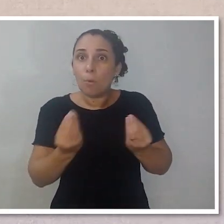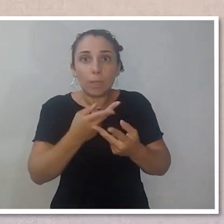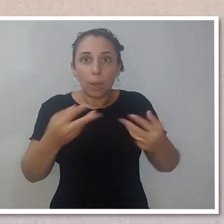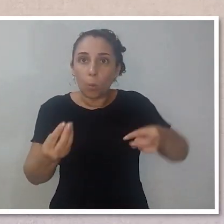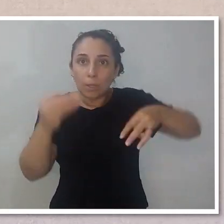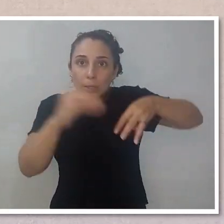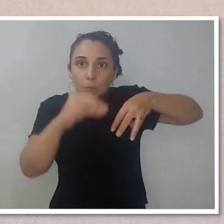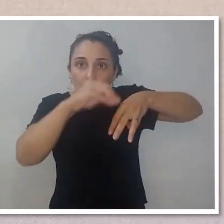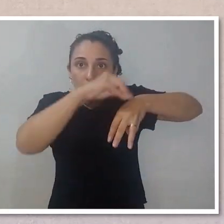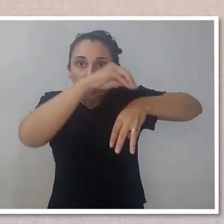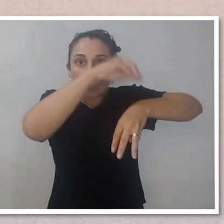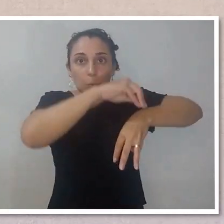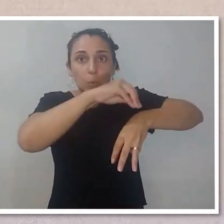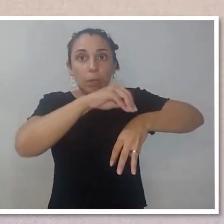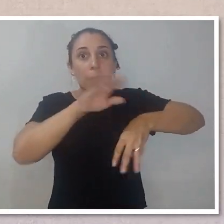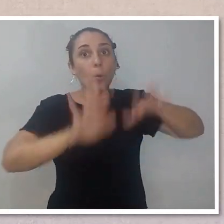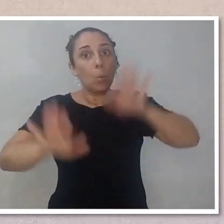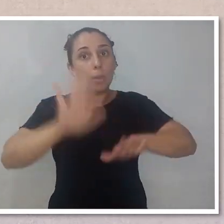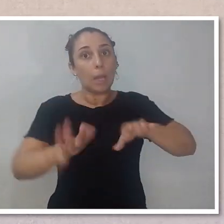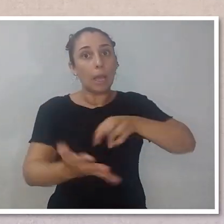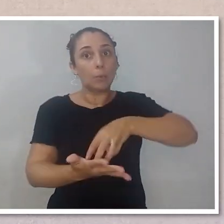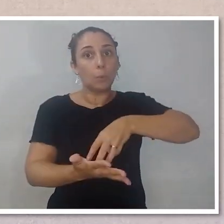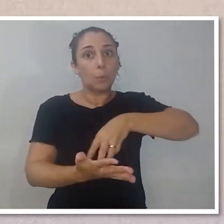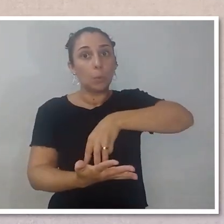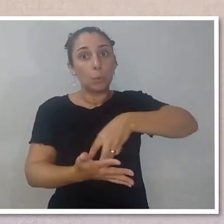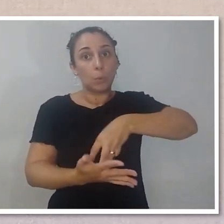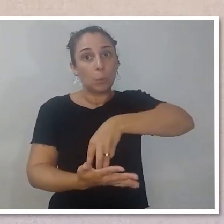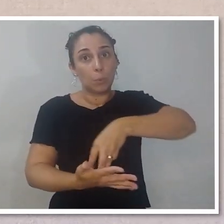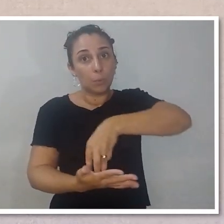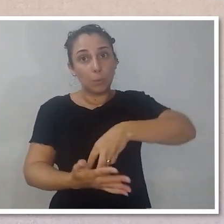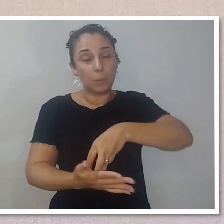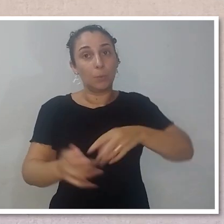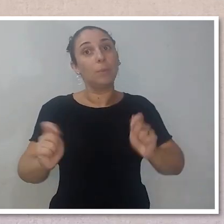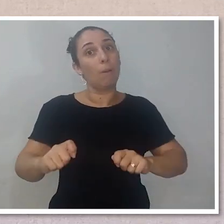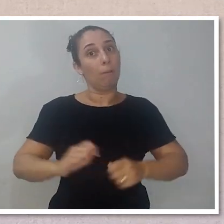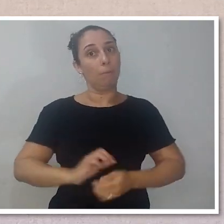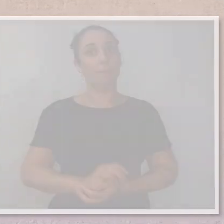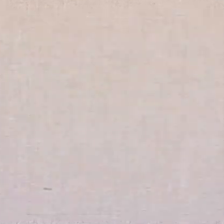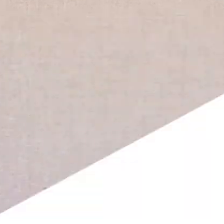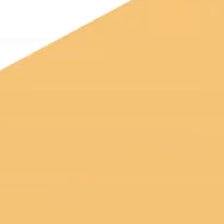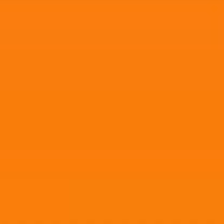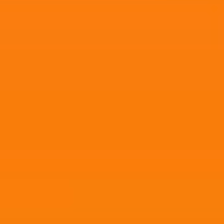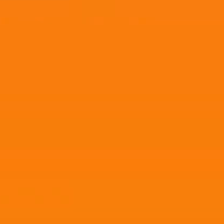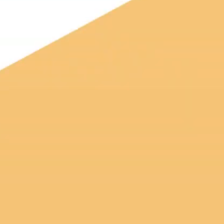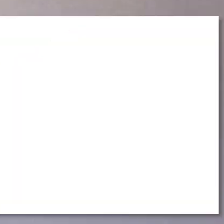peças móveis tem no seu tripé, mais ele vai ser suscetível a vibrações.